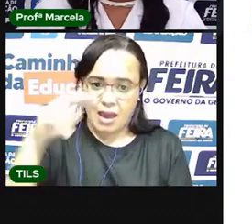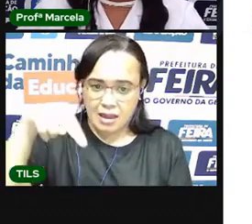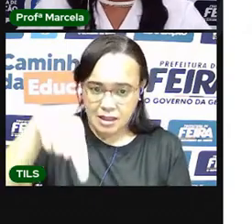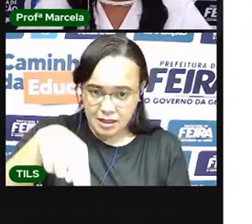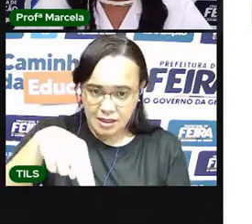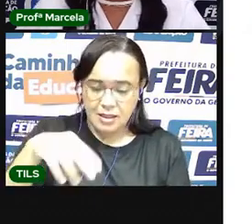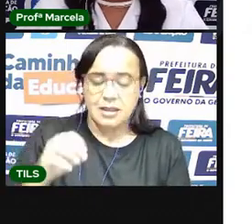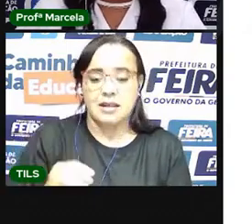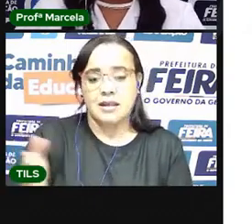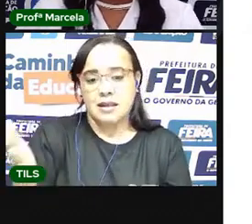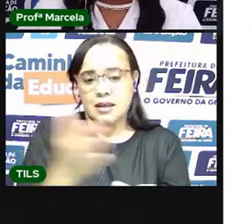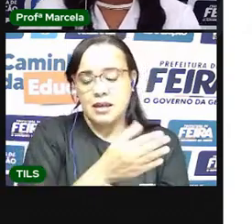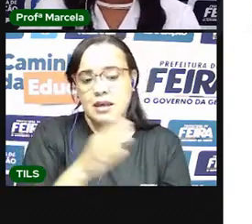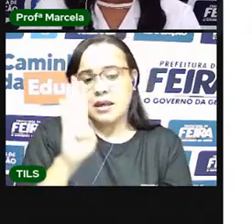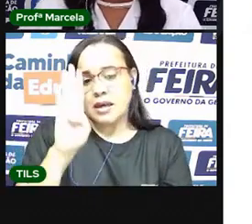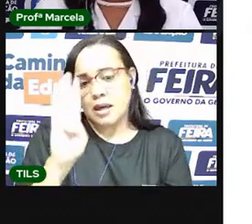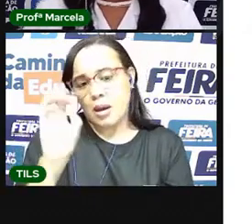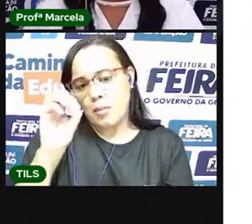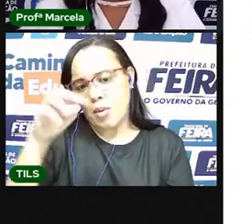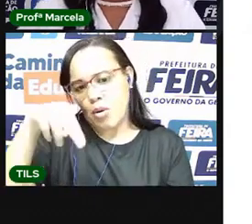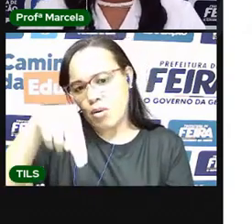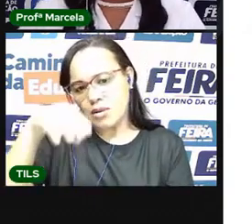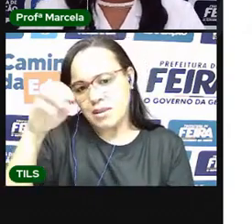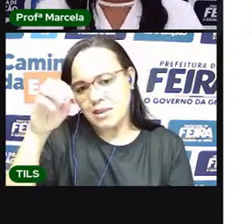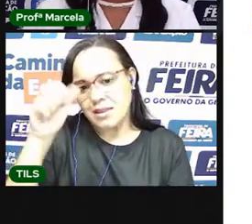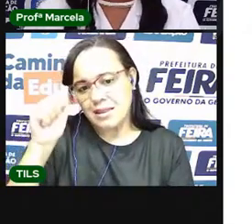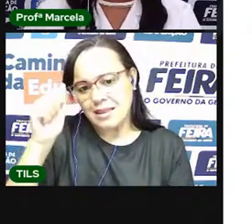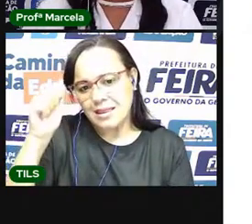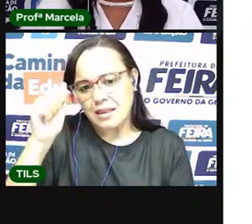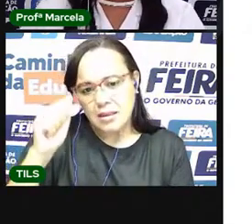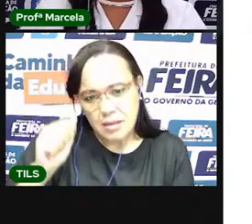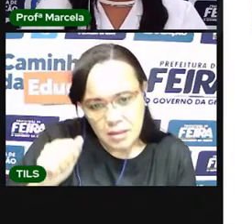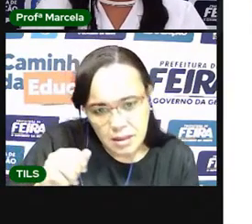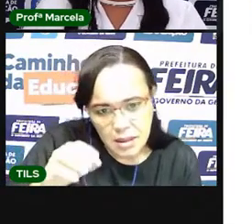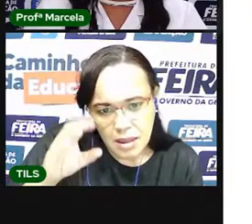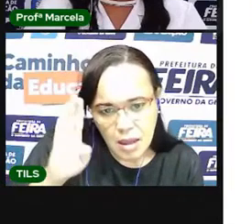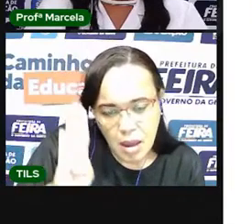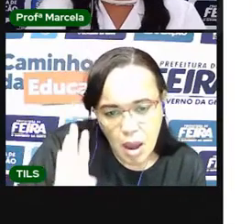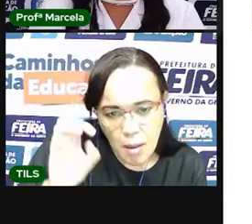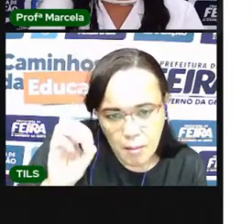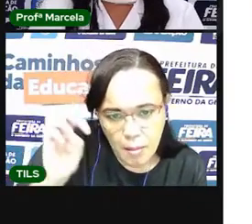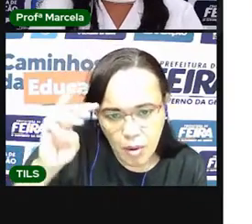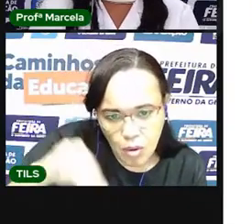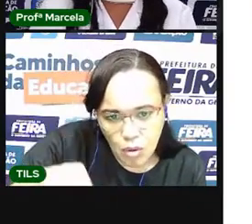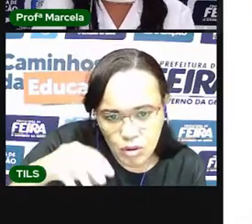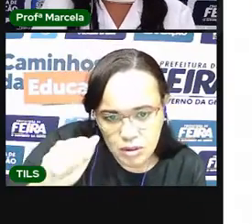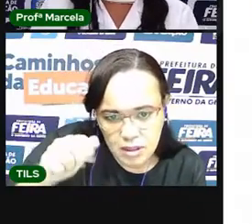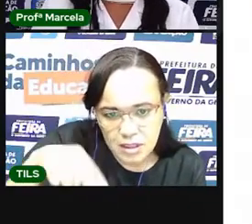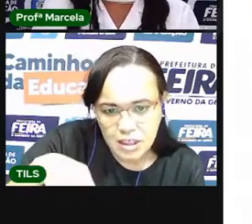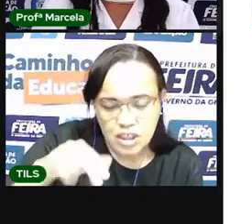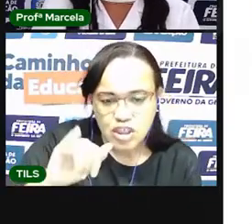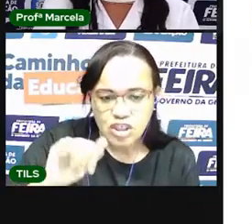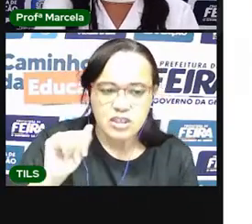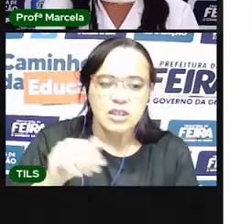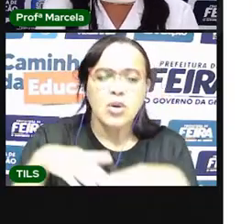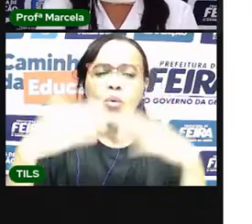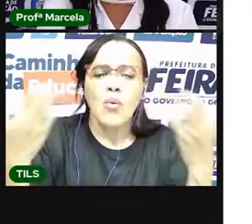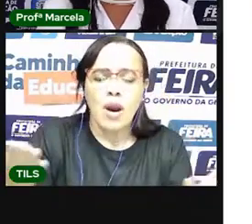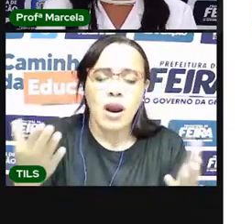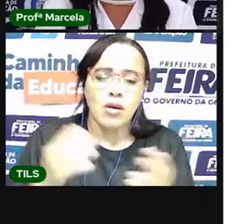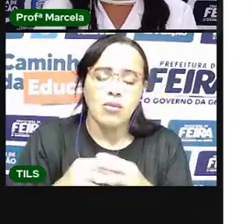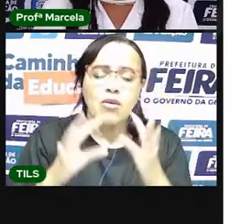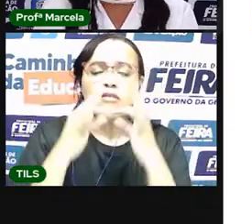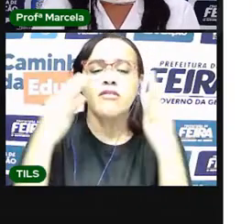fez a leitura, que estão aí na tarefa de vocês. Tem algum desses nomes que estão na família de